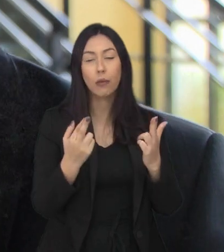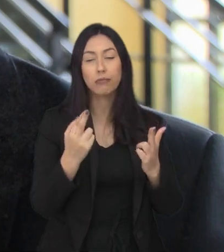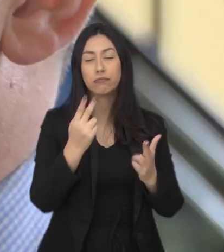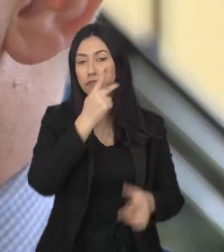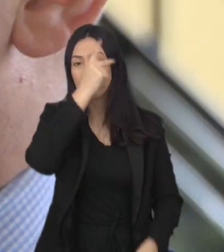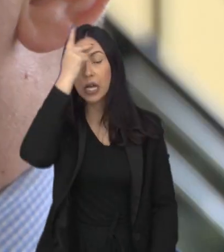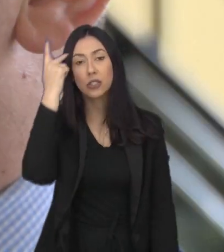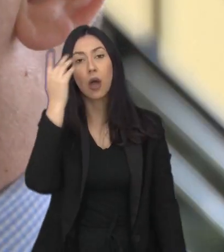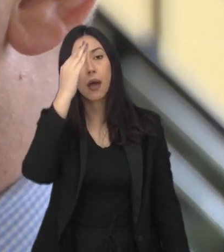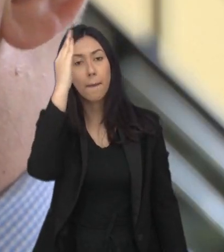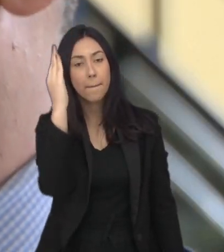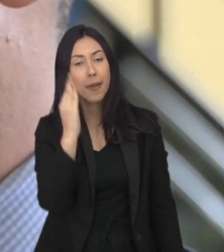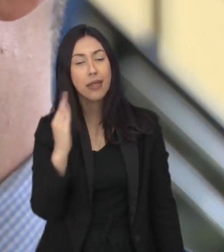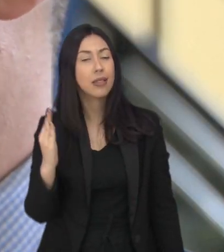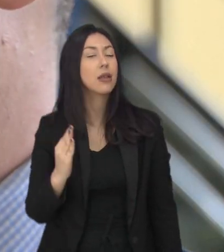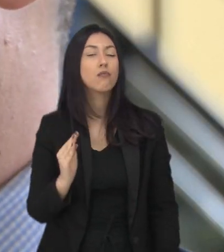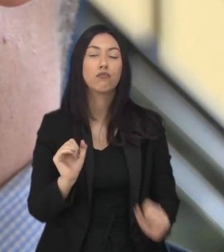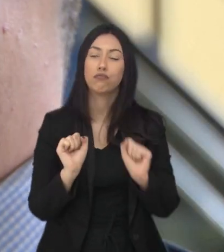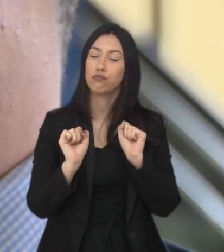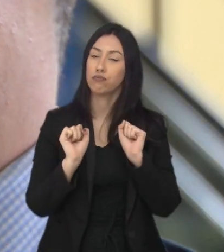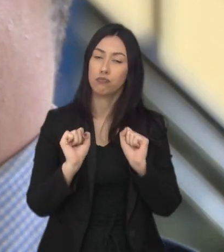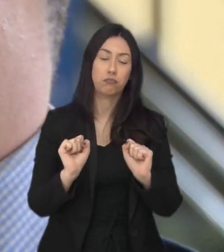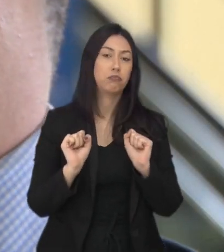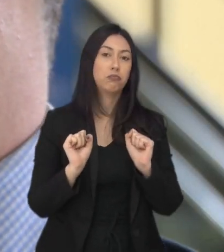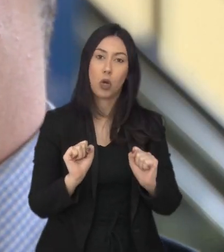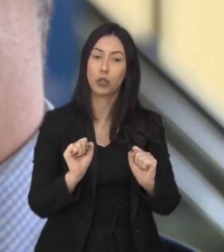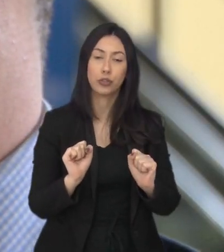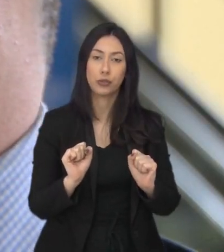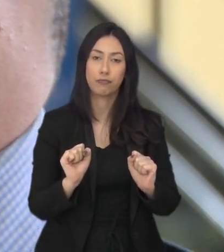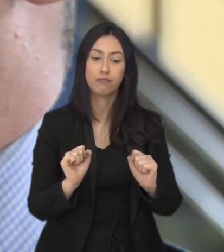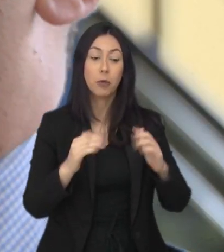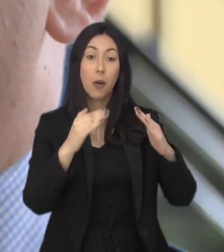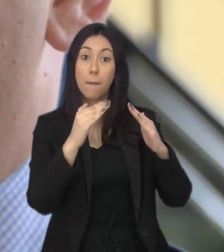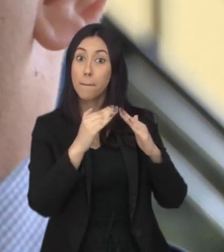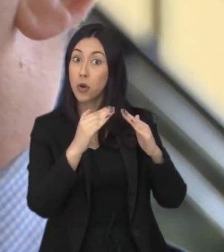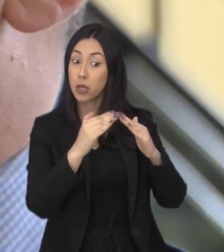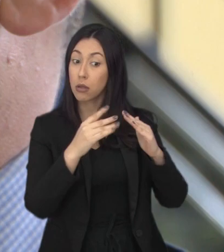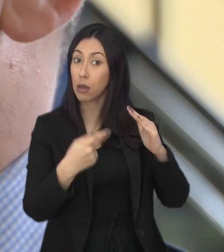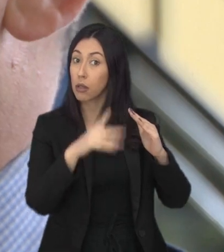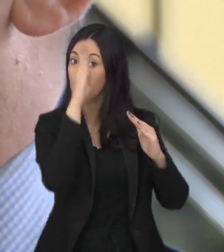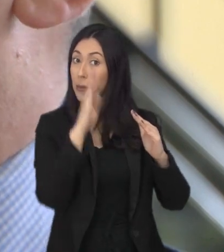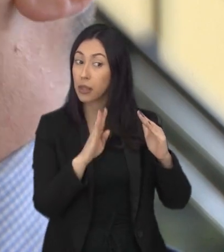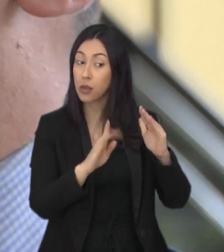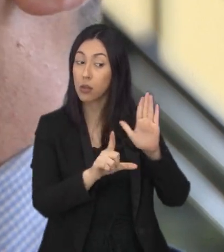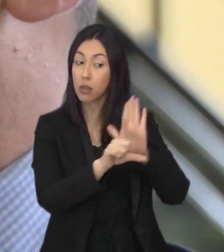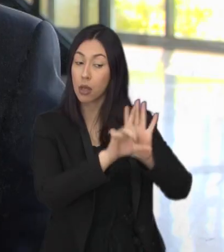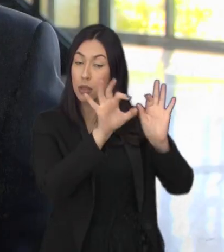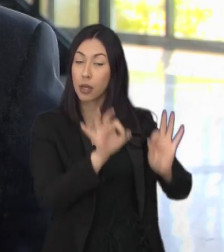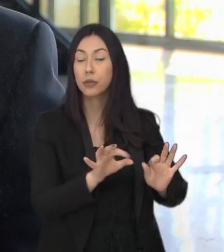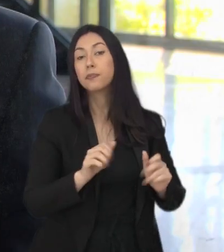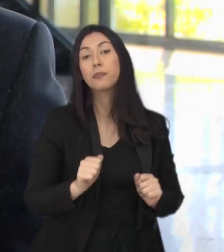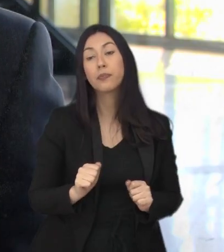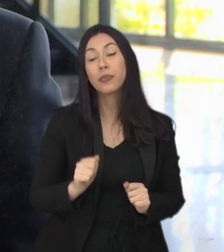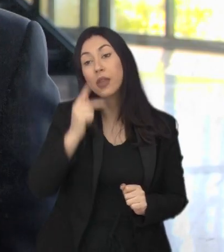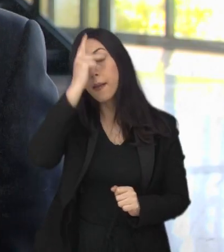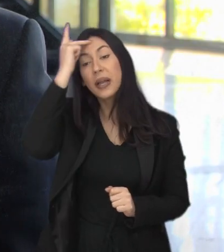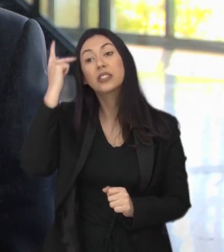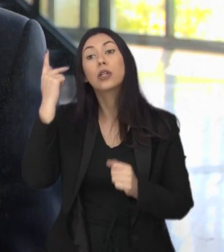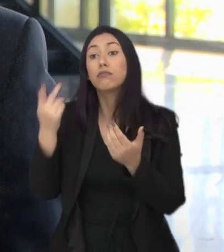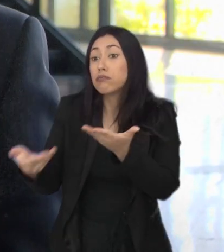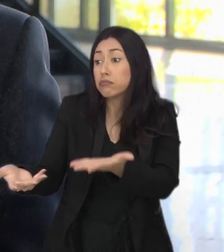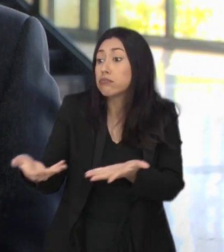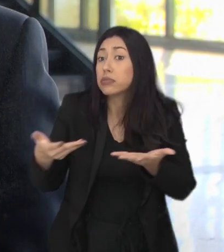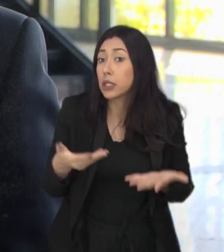direitos e da mesma assistência básica que qualquer outro estrangeiro residindo legalmente no país. E essas pessoas vão ser